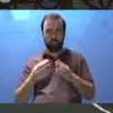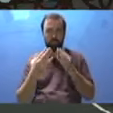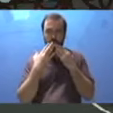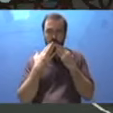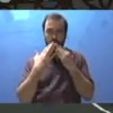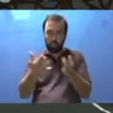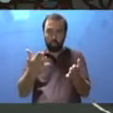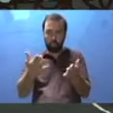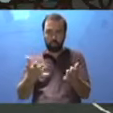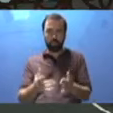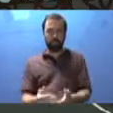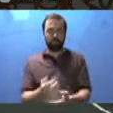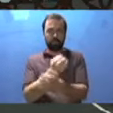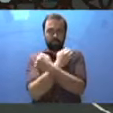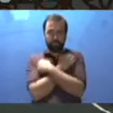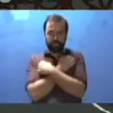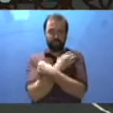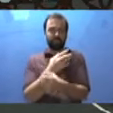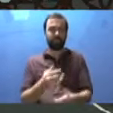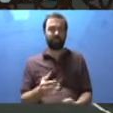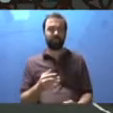Se cuida. Um beijo. Estou morrendo de saudade. esquecemos disso. Estou